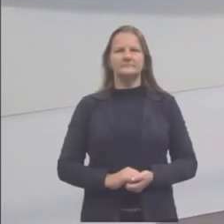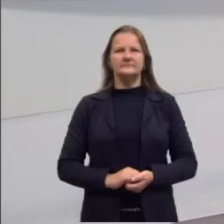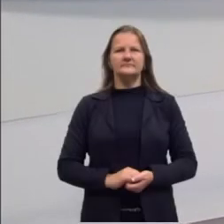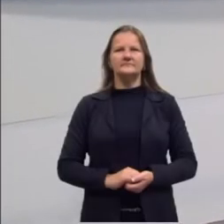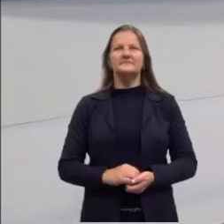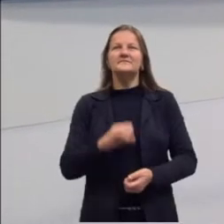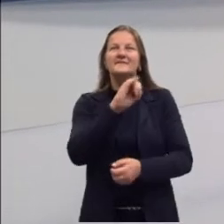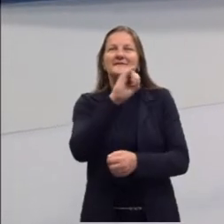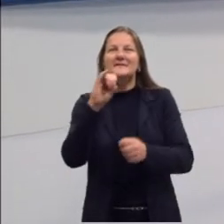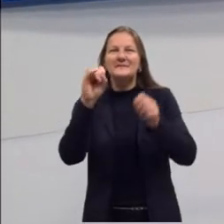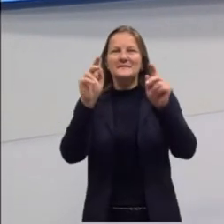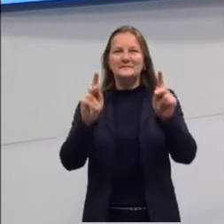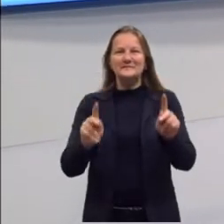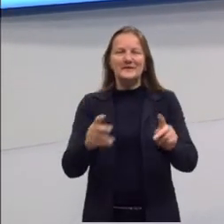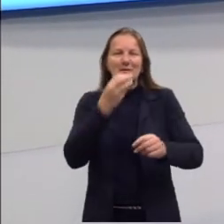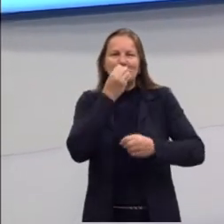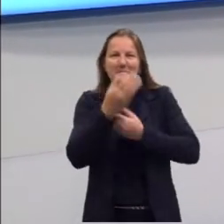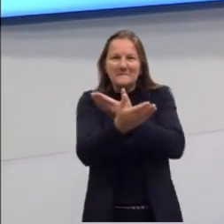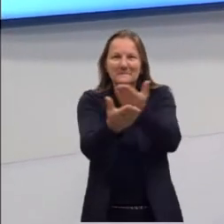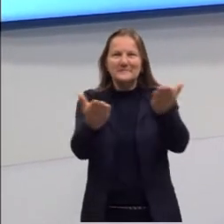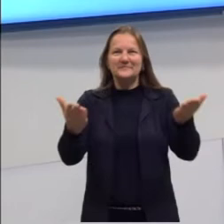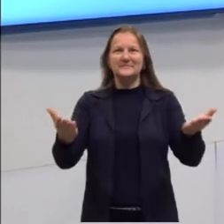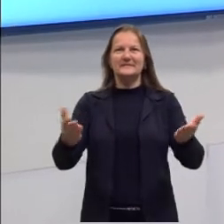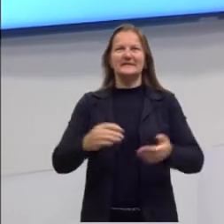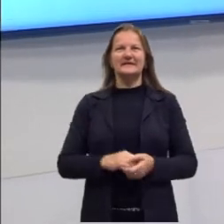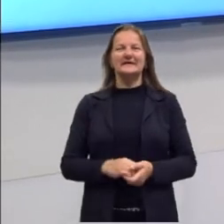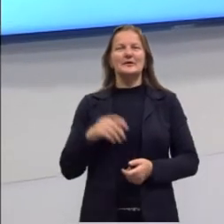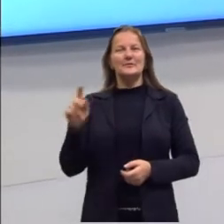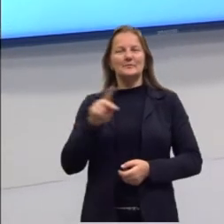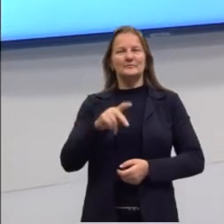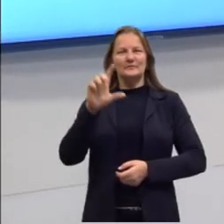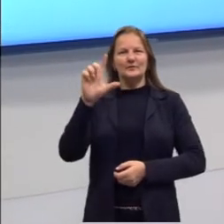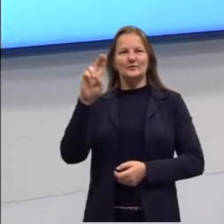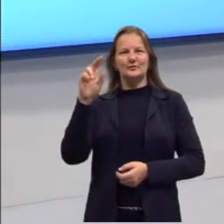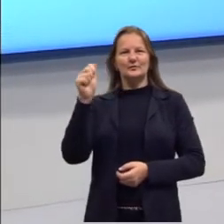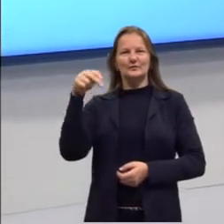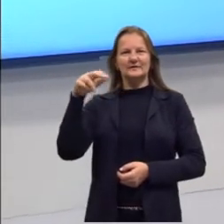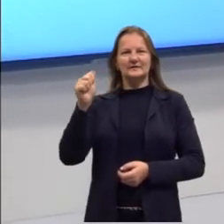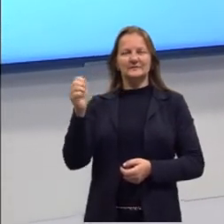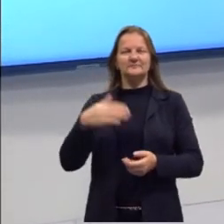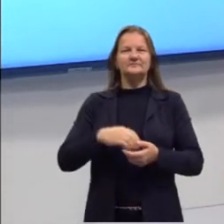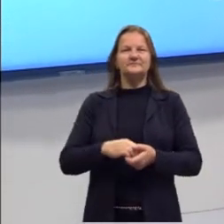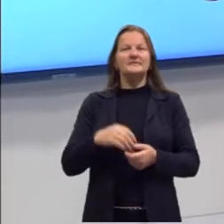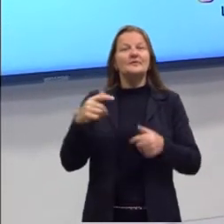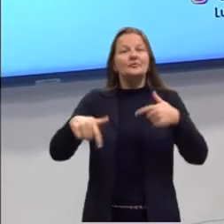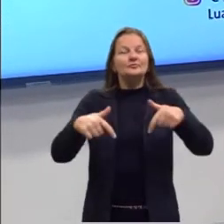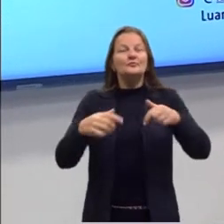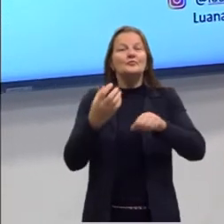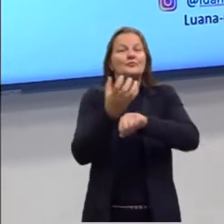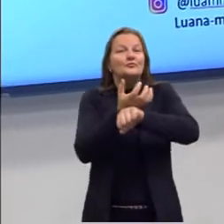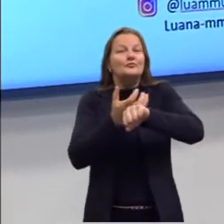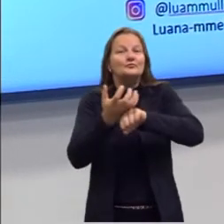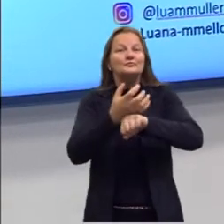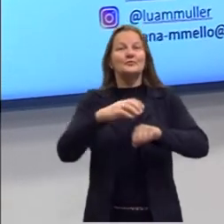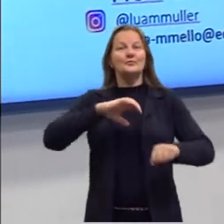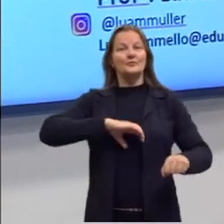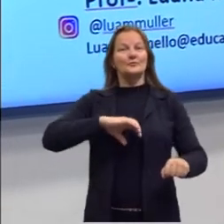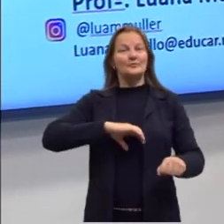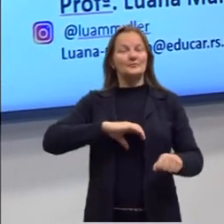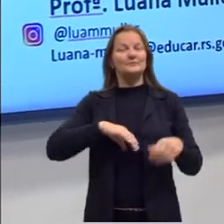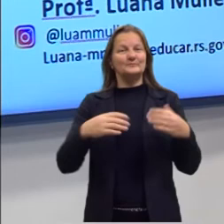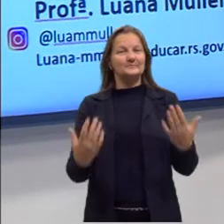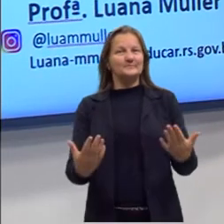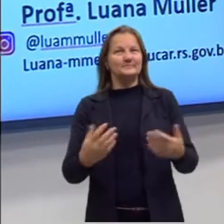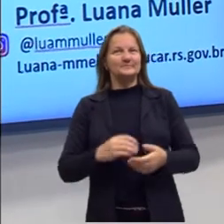E aí, pessoal, tudo bem com vocês? Eu sou a professora Luana Miller, trabalho com vocês o componente curricular de língua